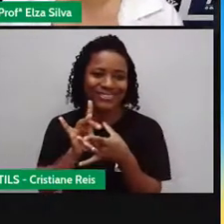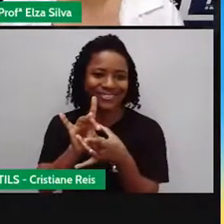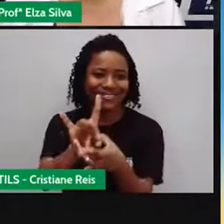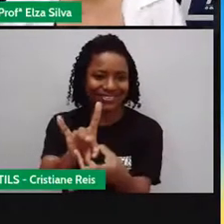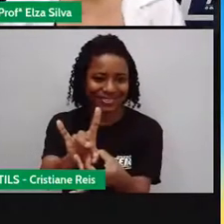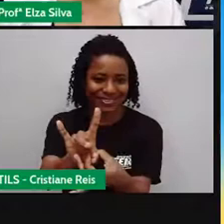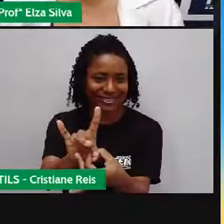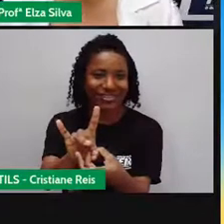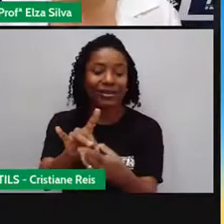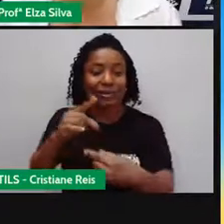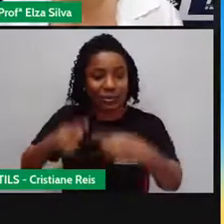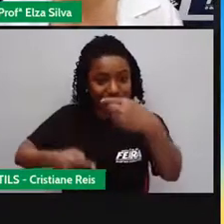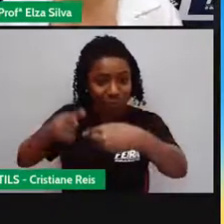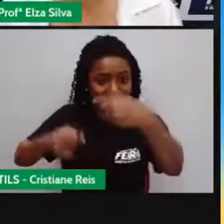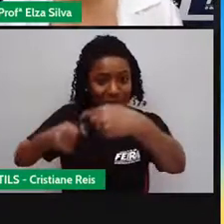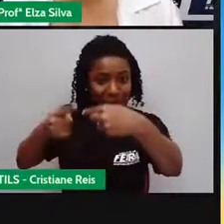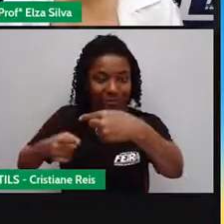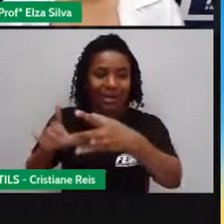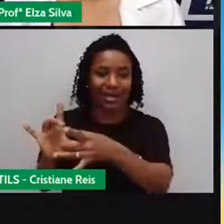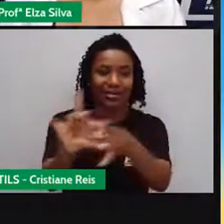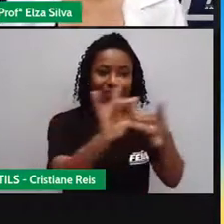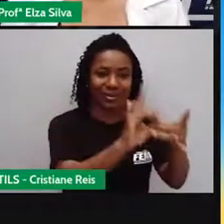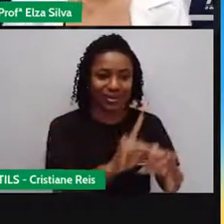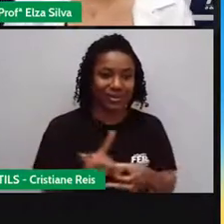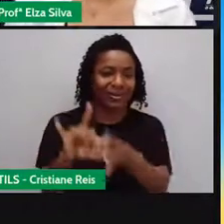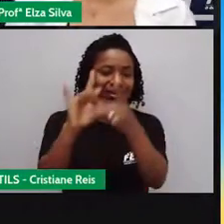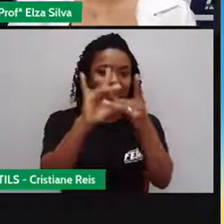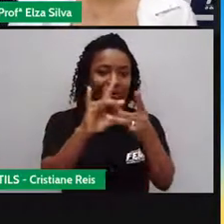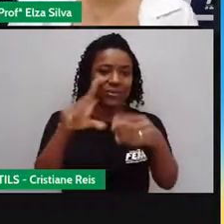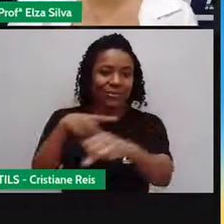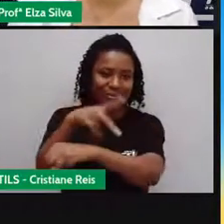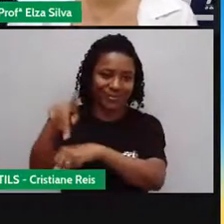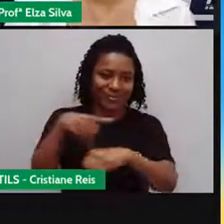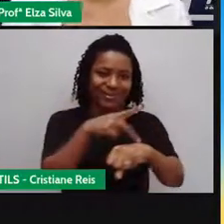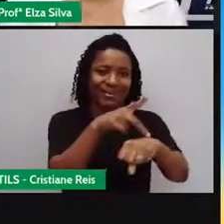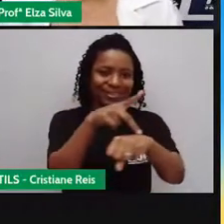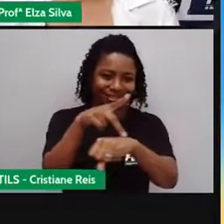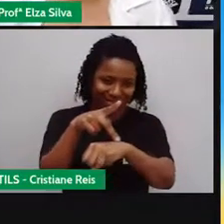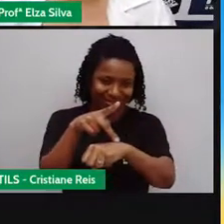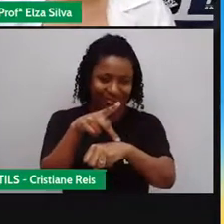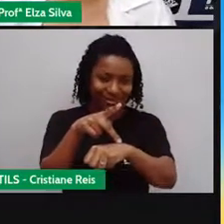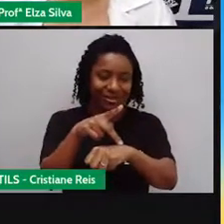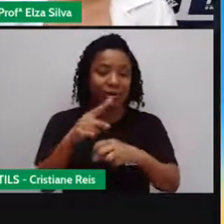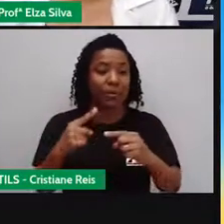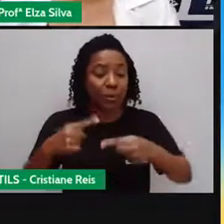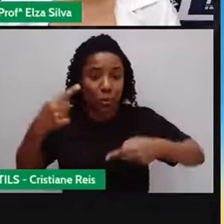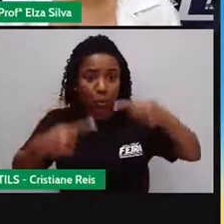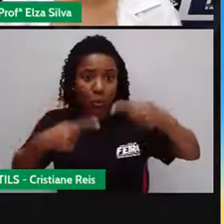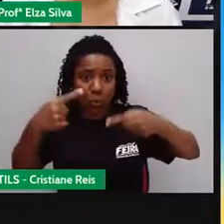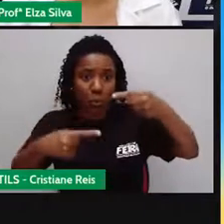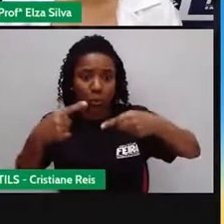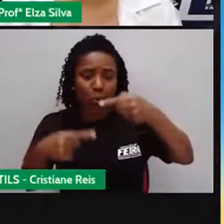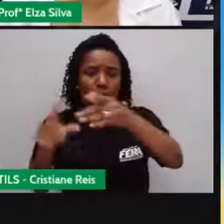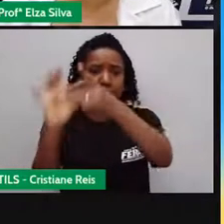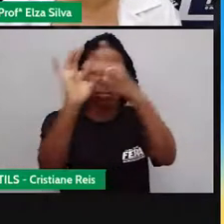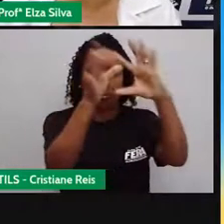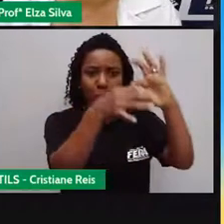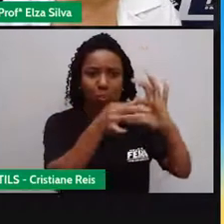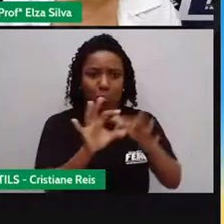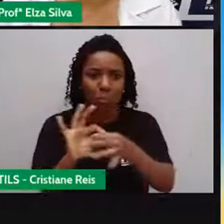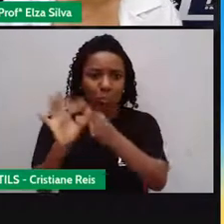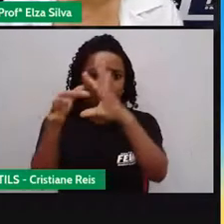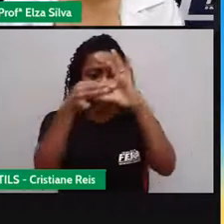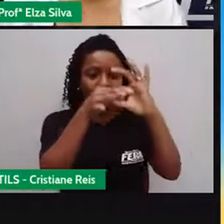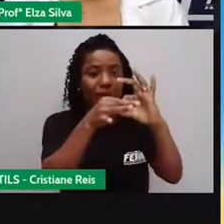atletas, a união dos países, porque essa é a mensagem que os Jogos Olímpicos passam para o mundo.